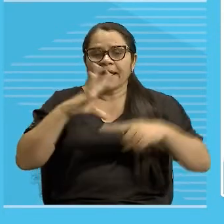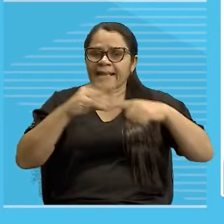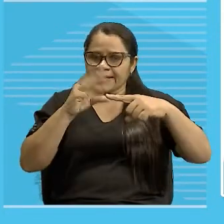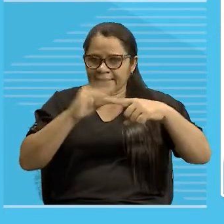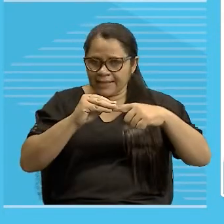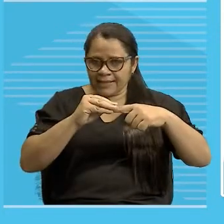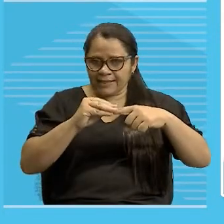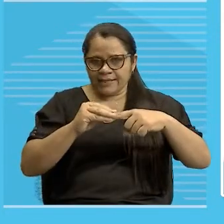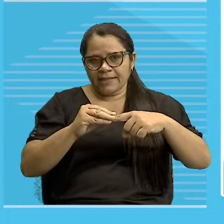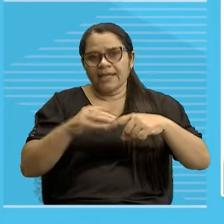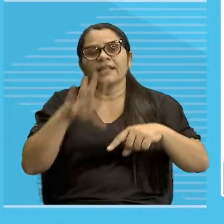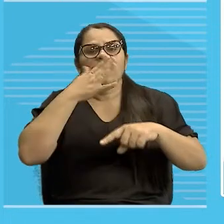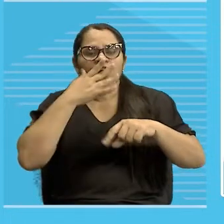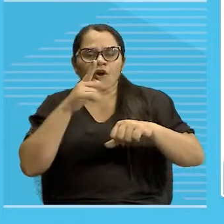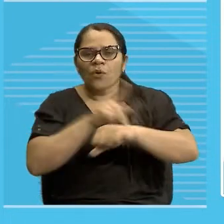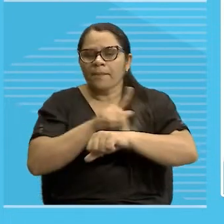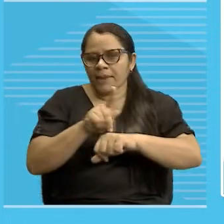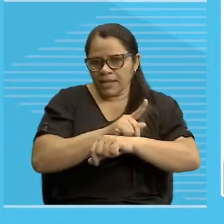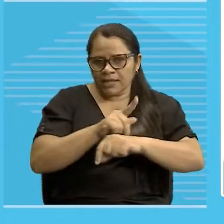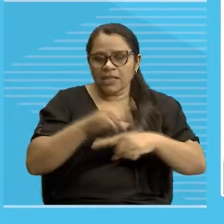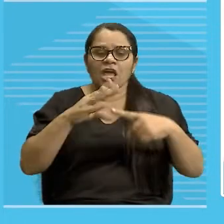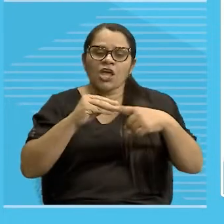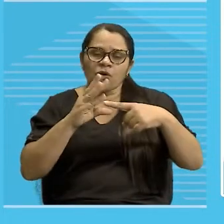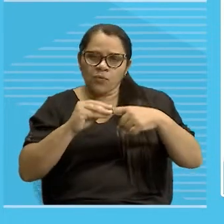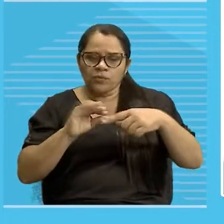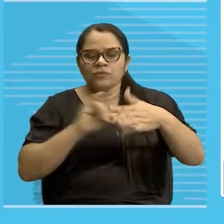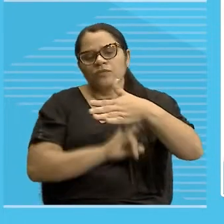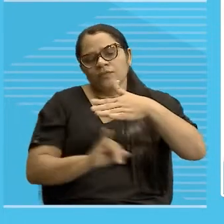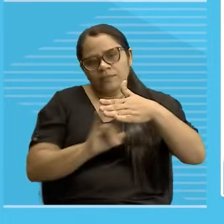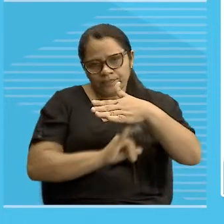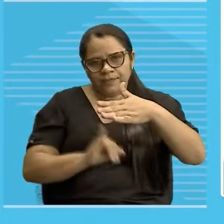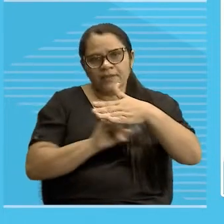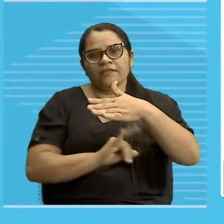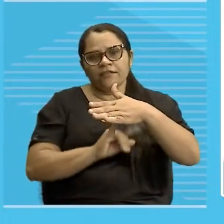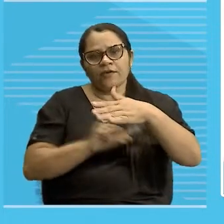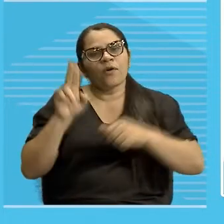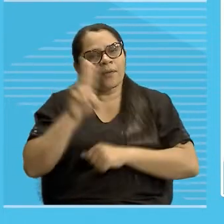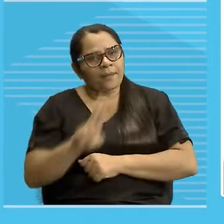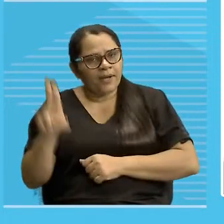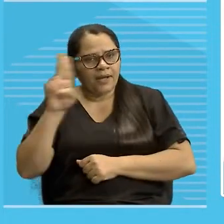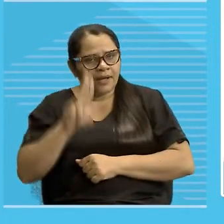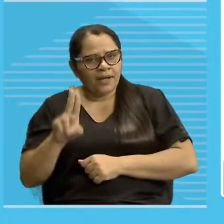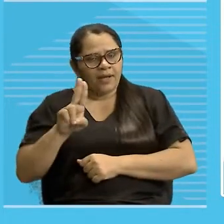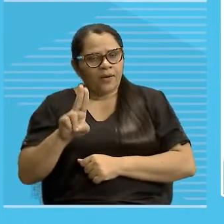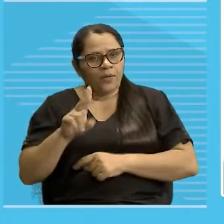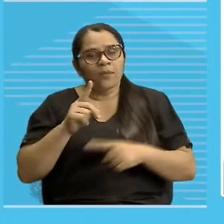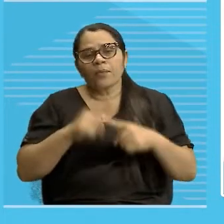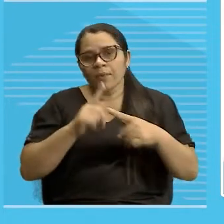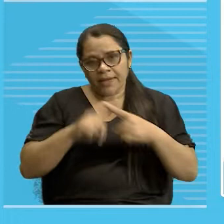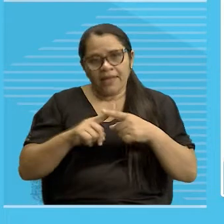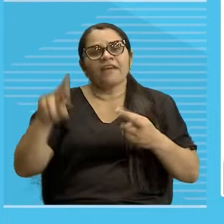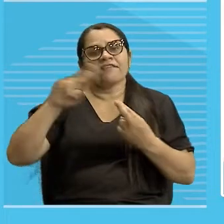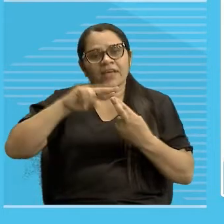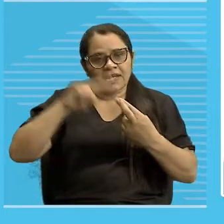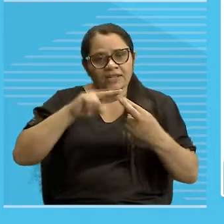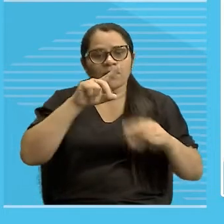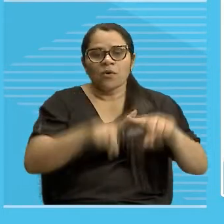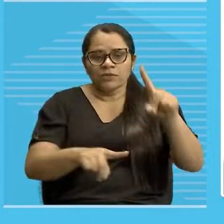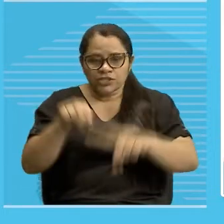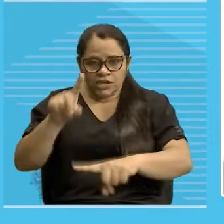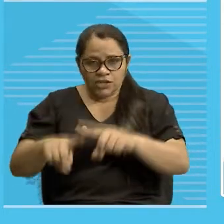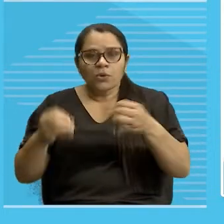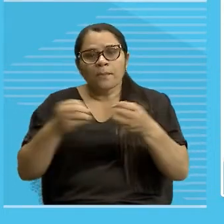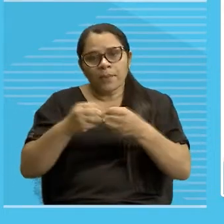seria um uso considerado informal. Por quê? Porque eu estou me referindo a um objeto que está mais próximo de mim e eu estou